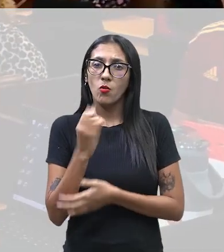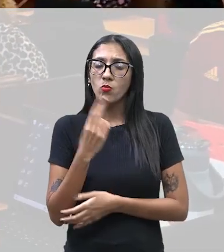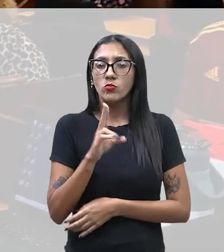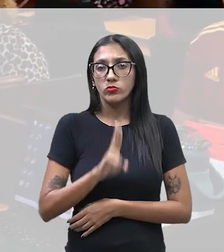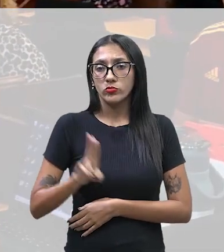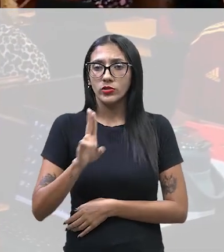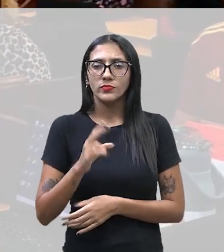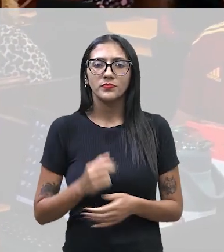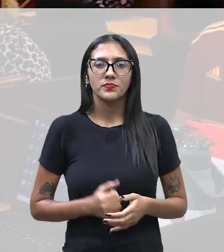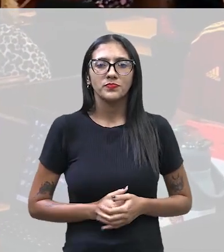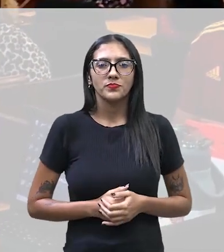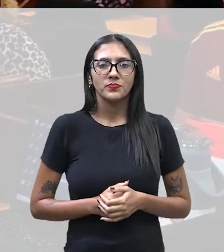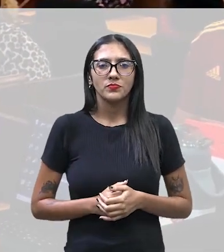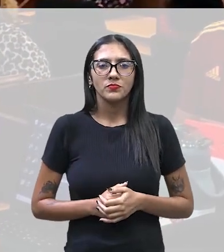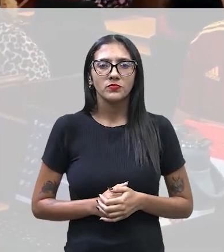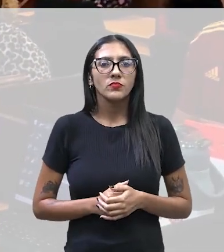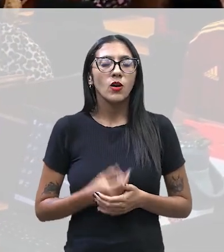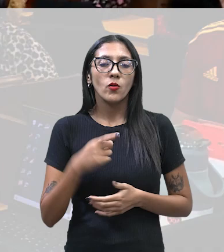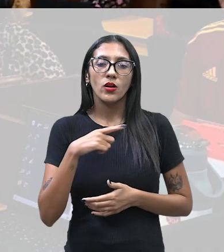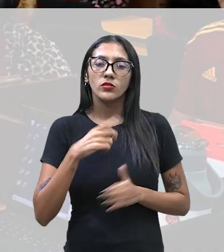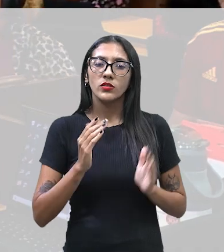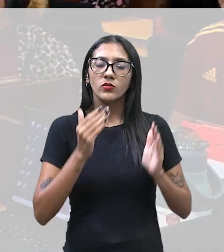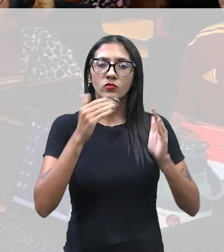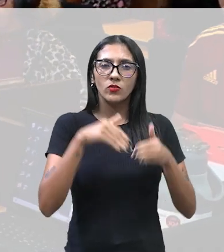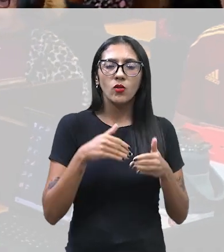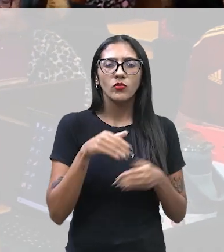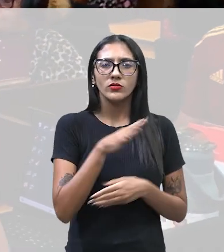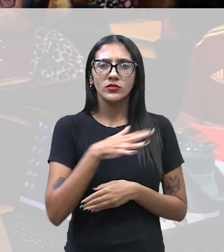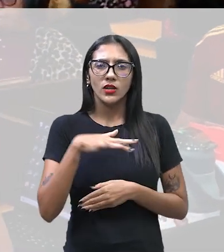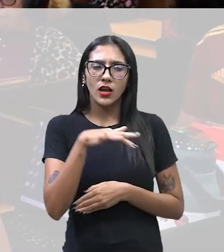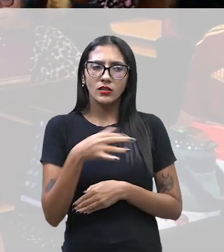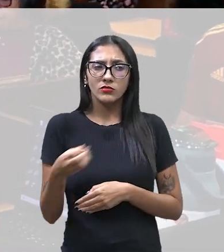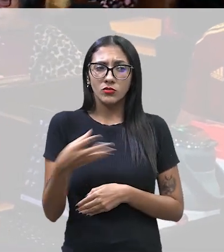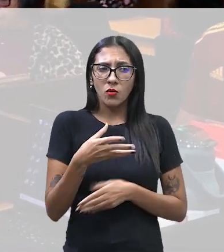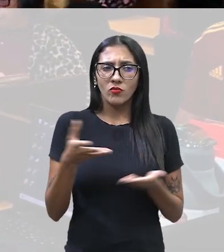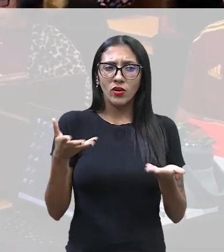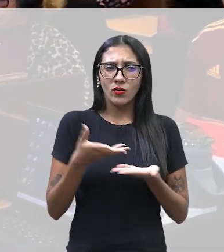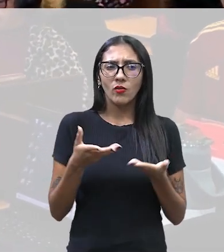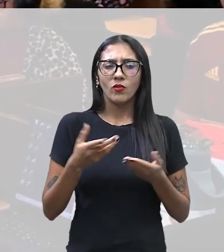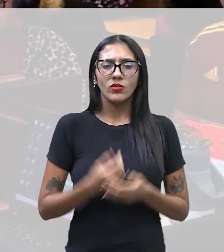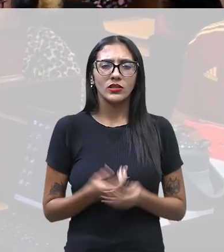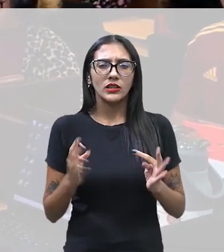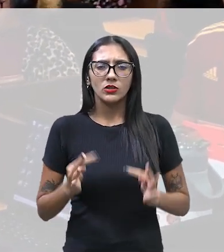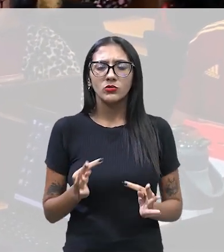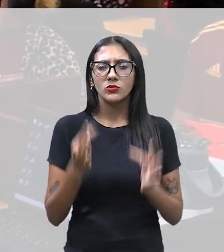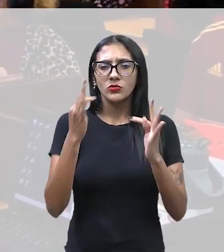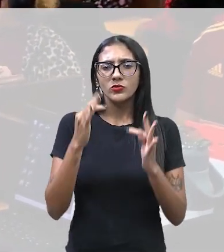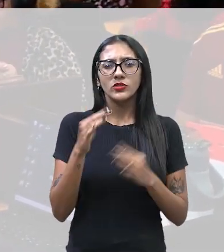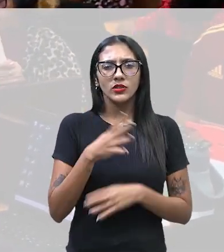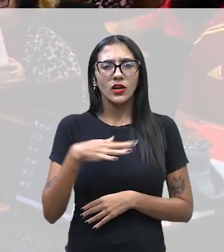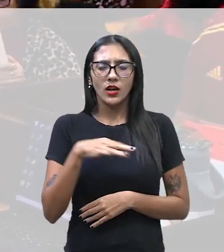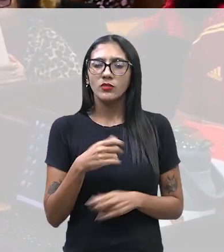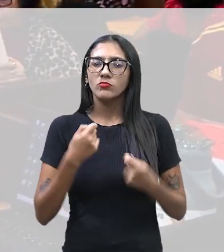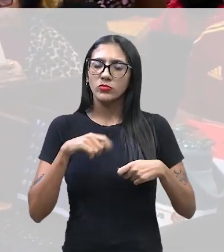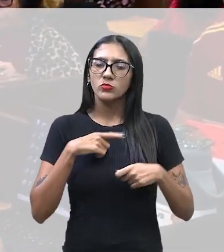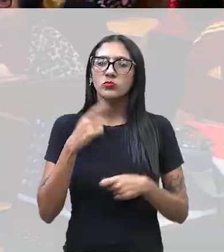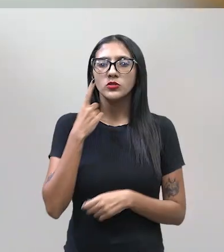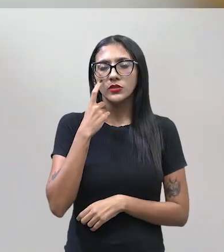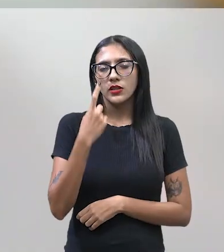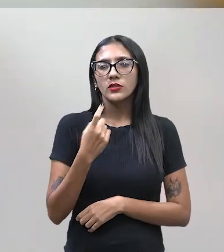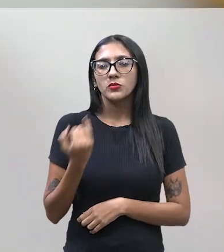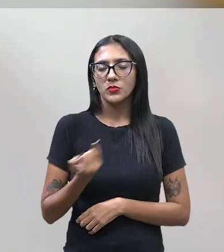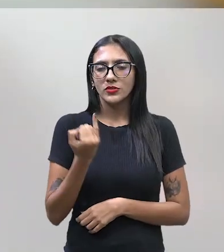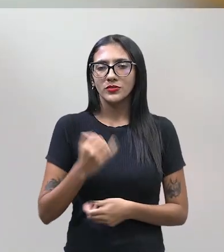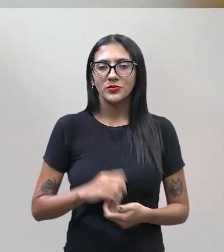Como é, voltado para o comércio, principalmente nessa era mais moderna das mídias, essa palavra tem vindo muito em voga. Então, acho que está relacionado a isso.